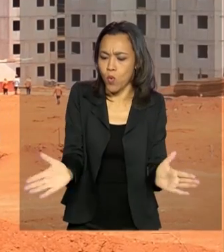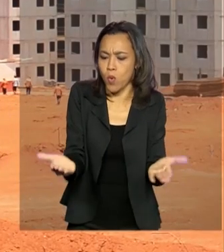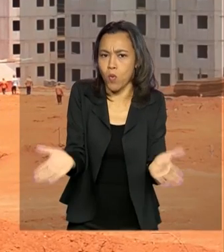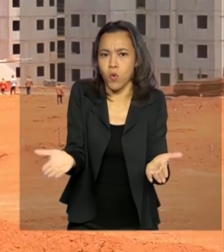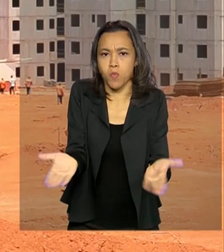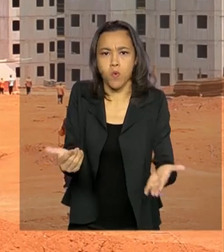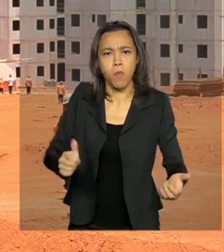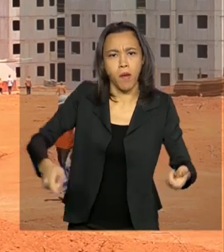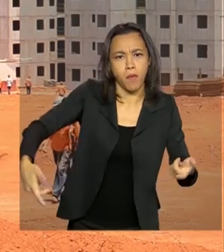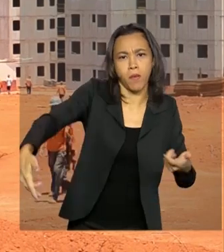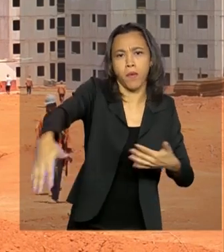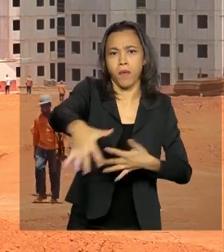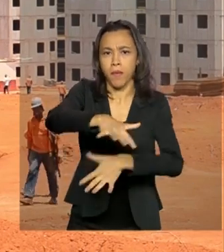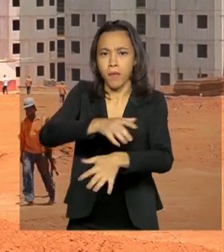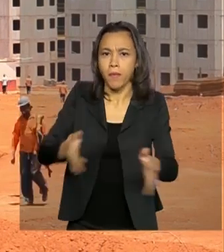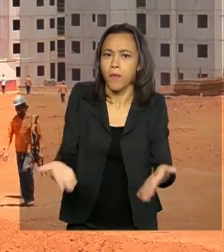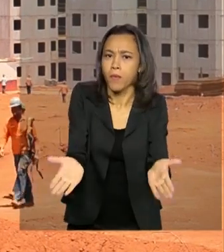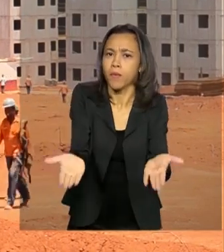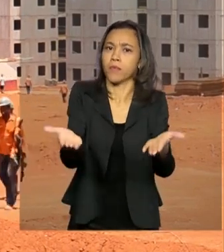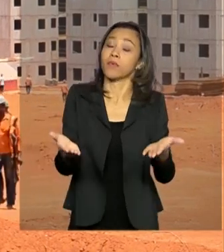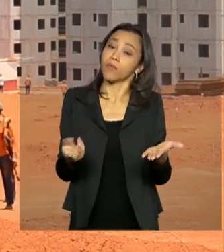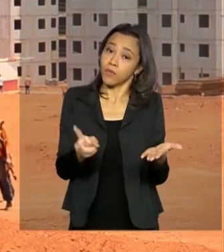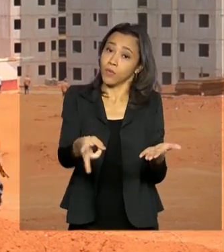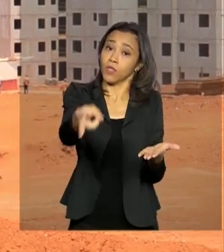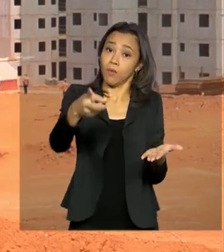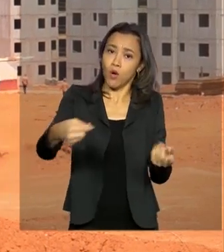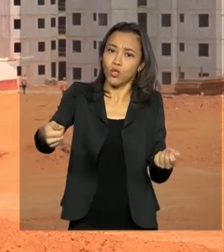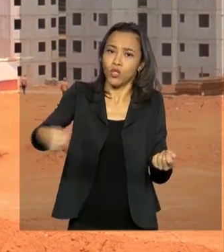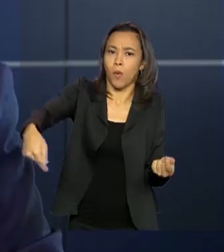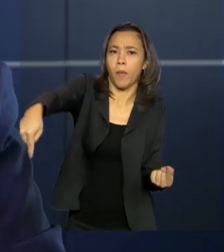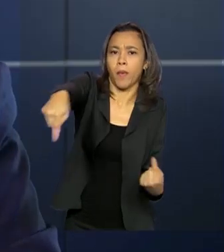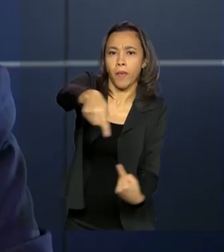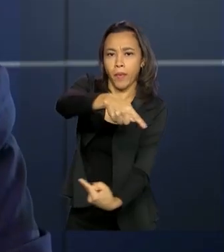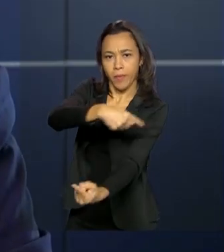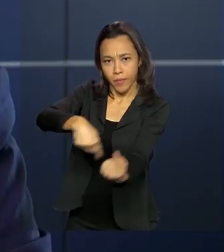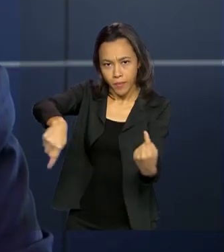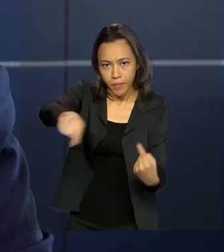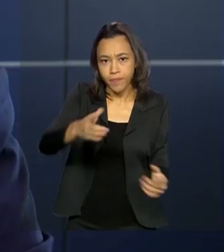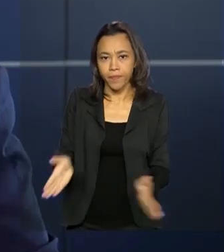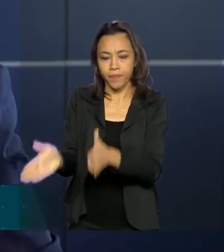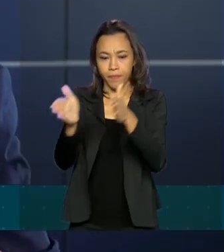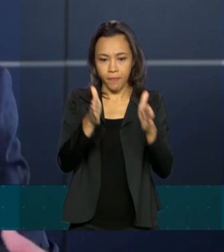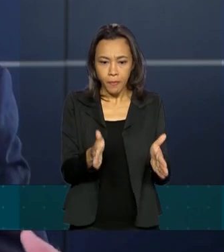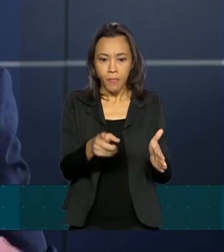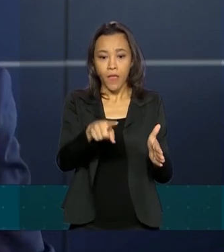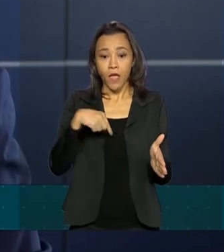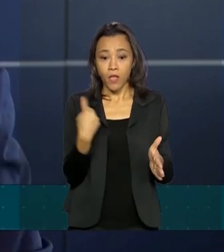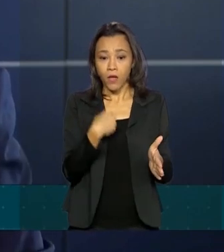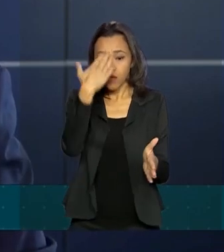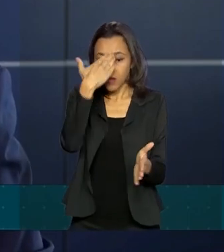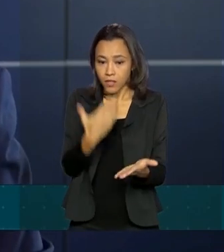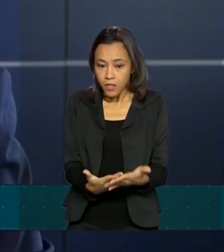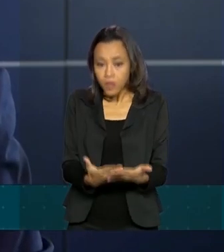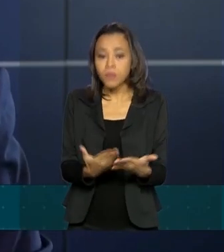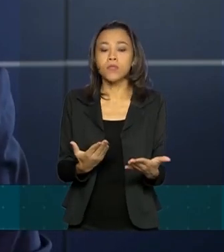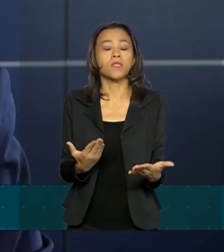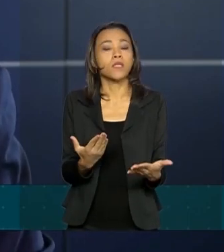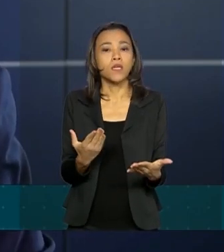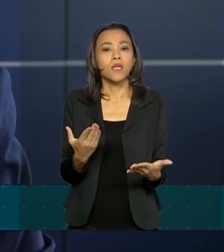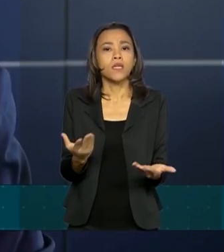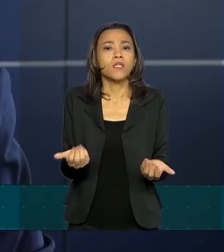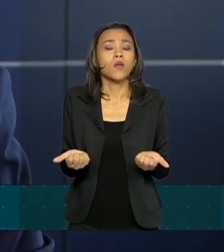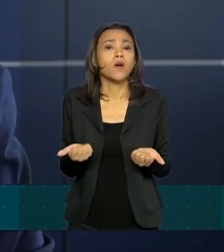fôlego às construtoras, mantendo capital de giro. Nós acreditamos que estamos dando uma